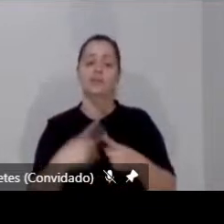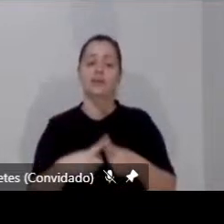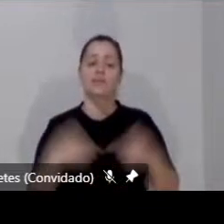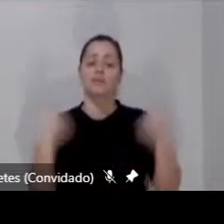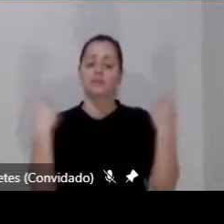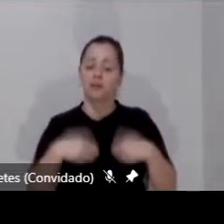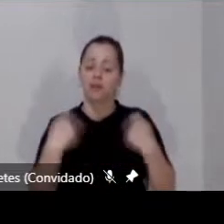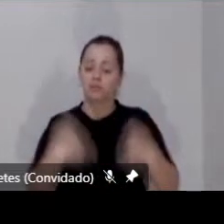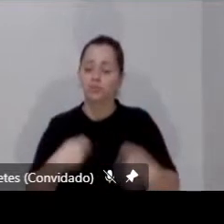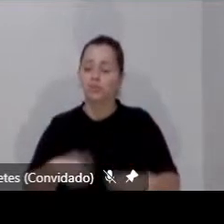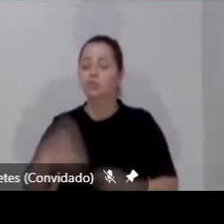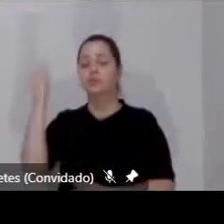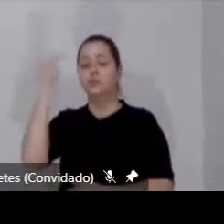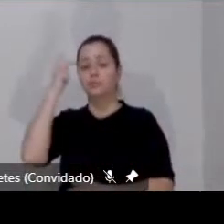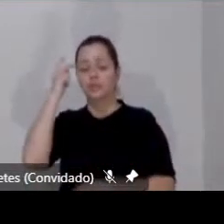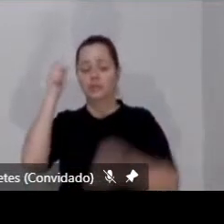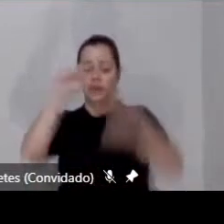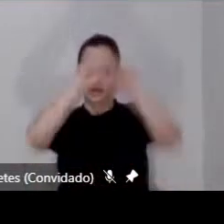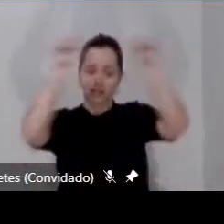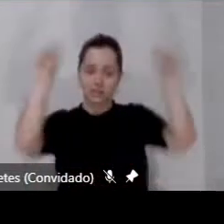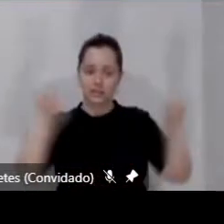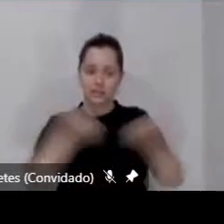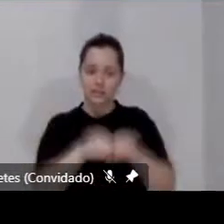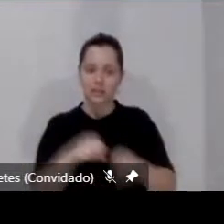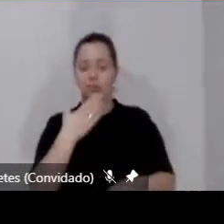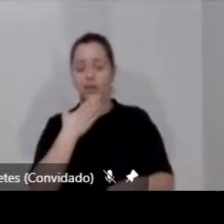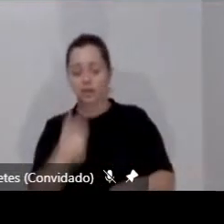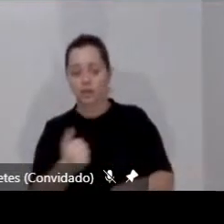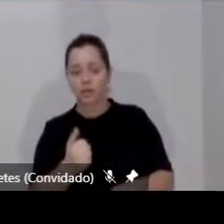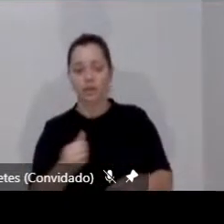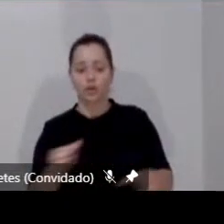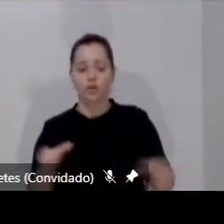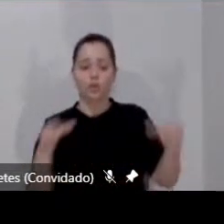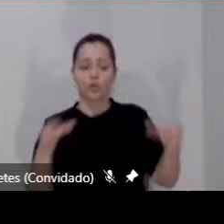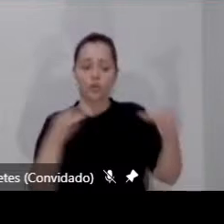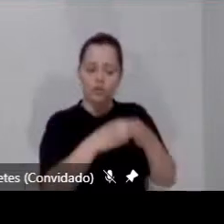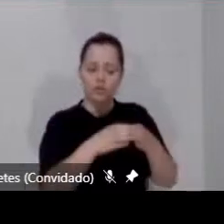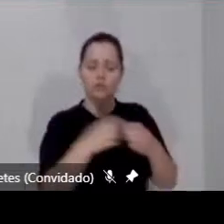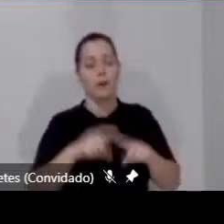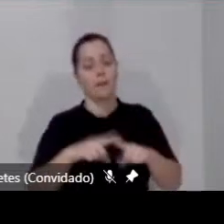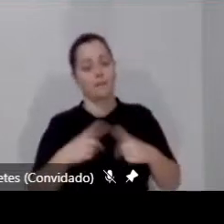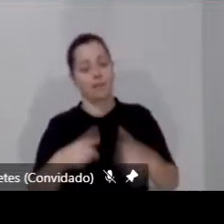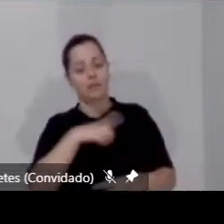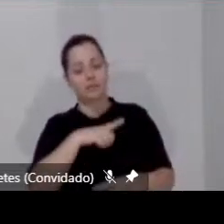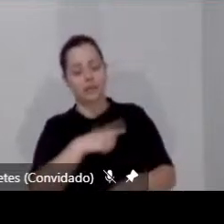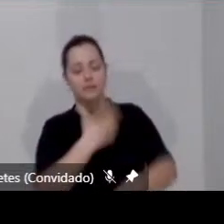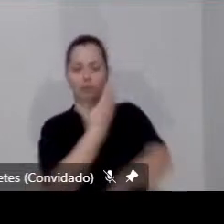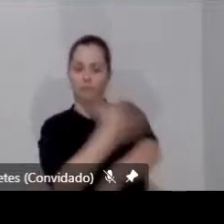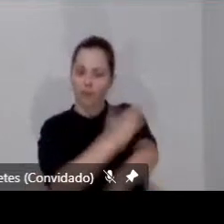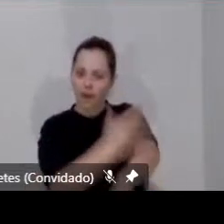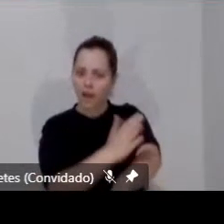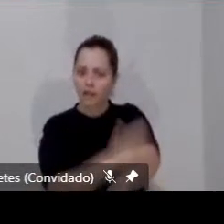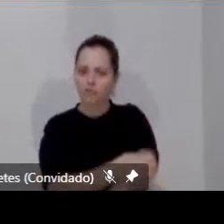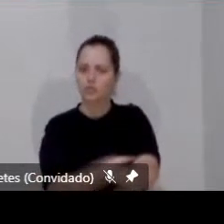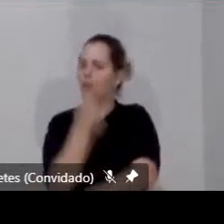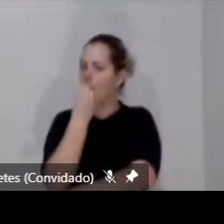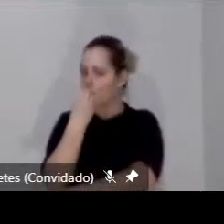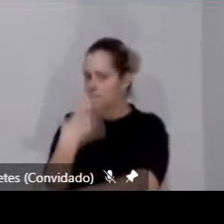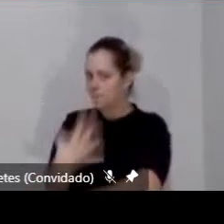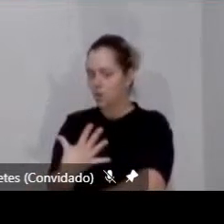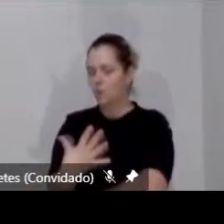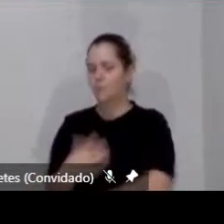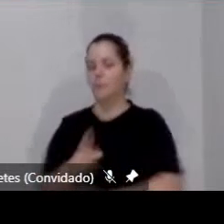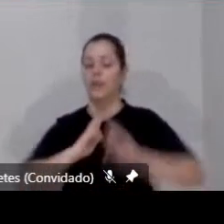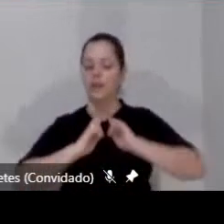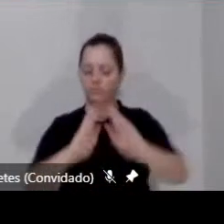em sistemas alternativos que sejam confortáveis, práticos, no sentido de responder às